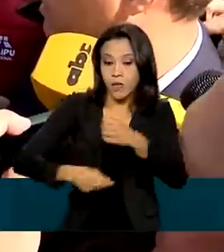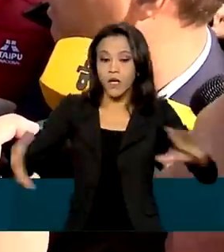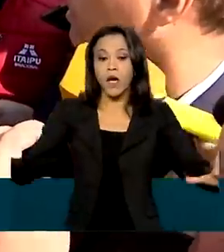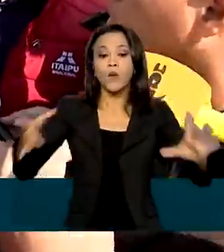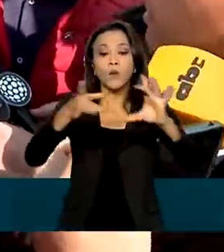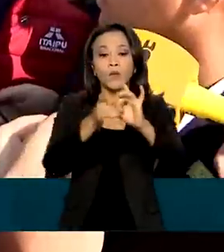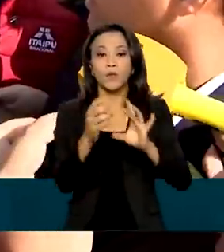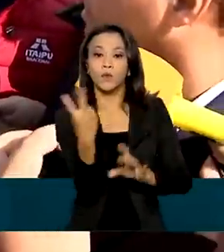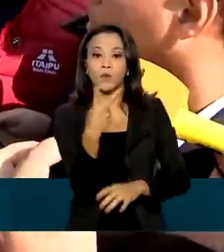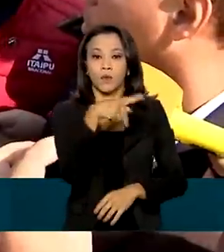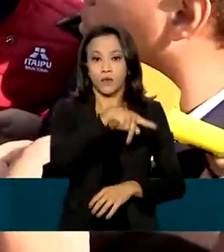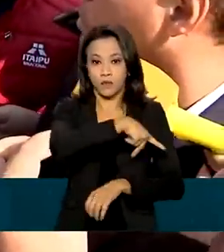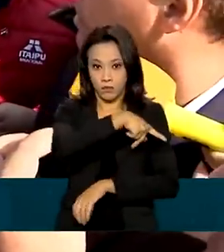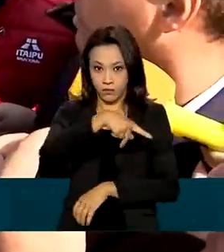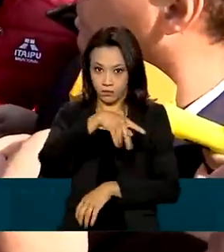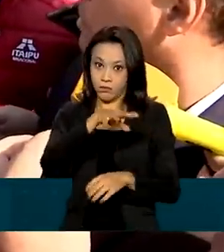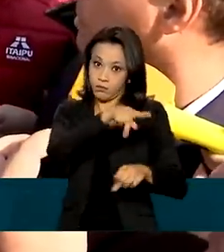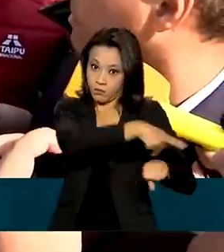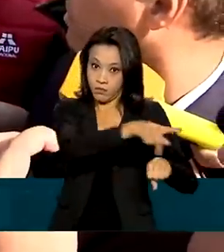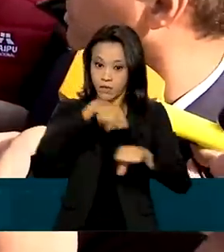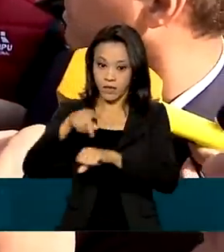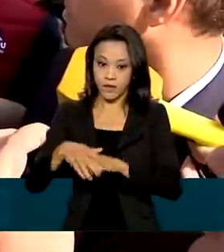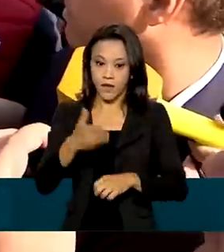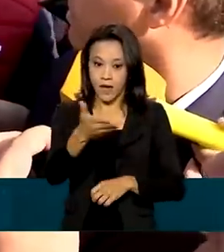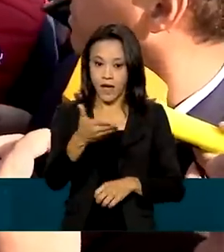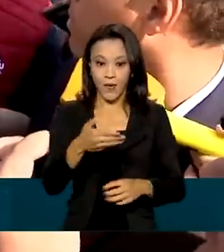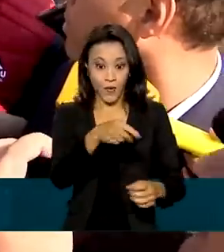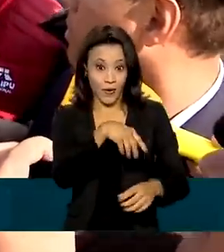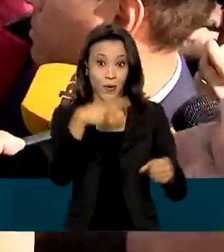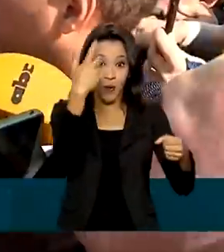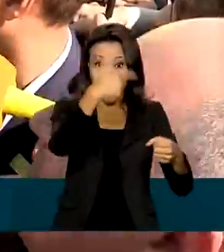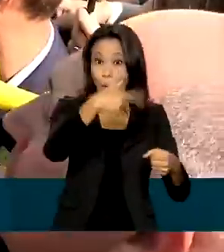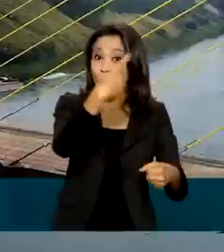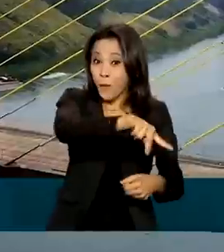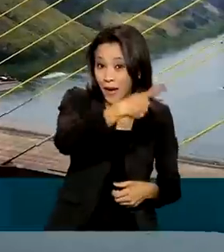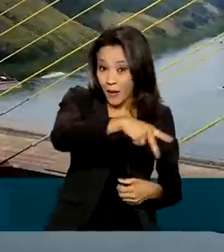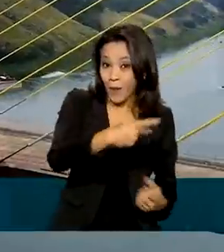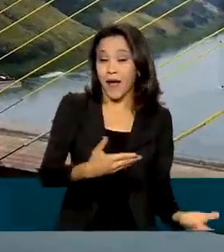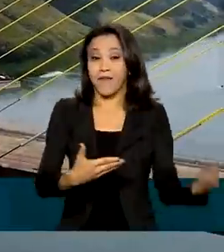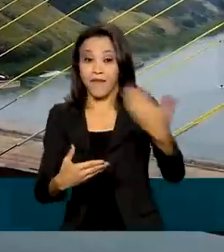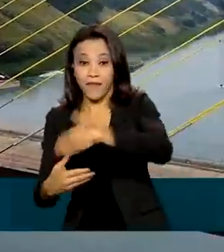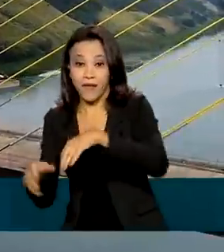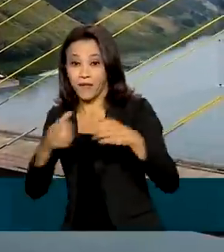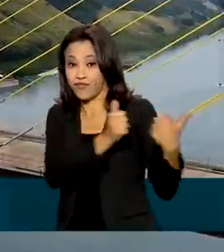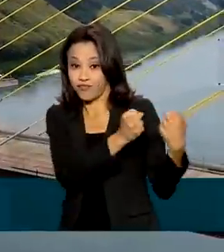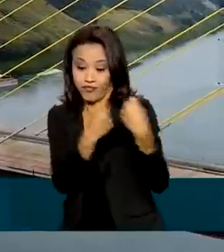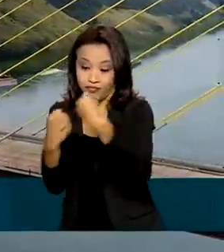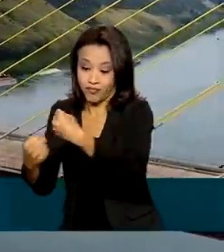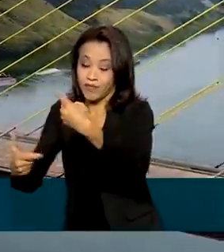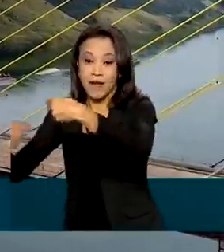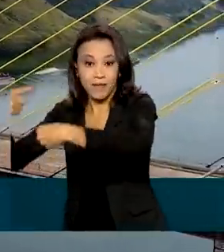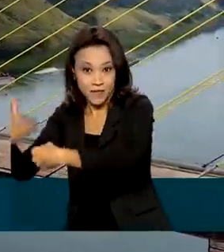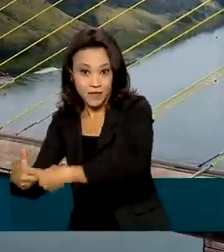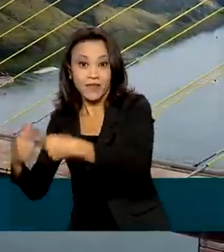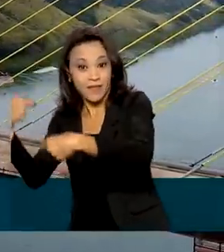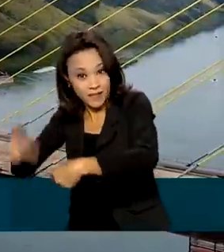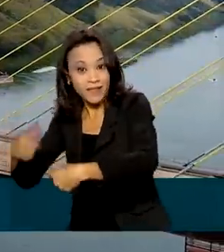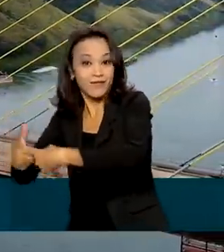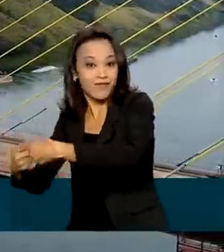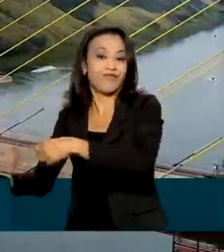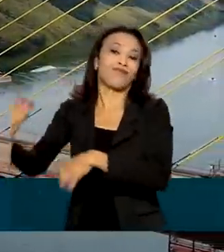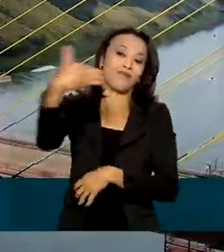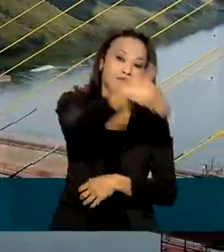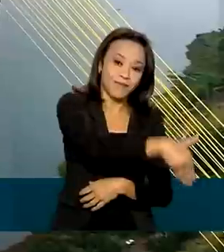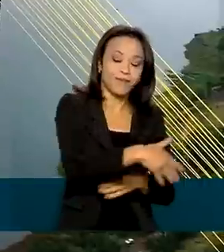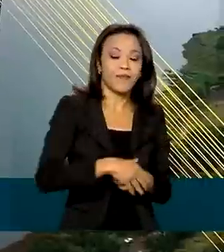Até há pouco tempo a gente via abastecer carro aqui no Paraguai, agora se o Paraguai via abastecer carro no Brasil. A obra custou 323 milhões de